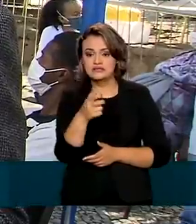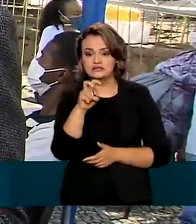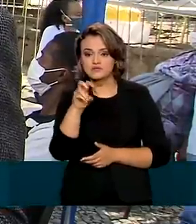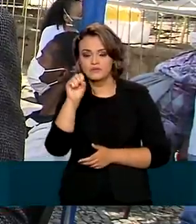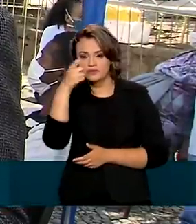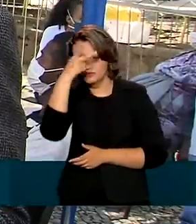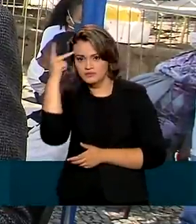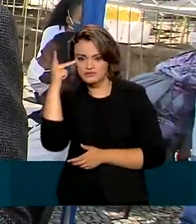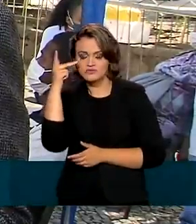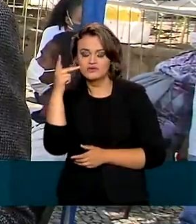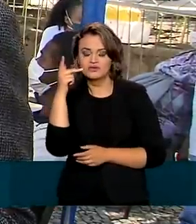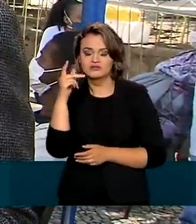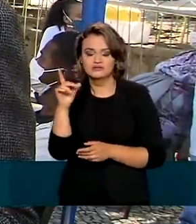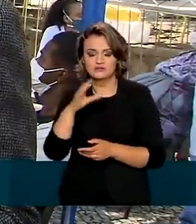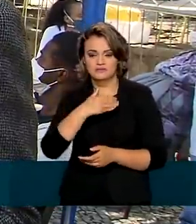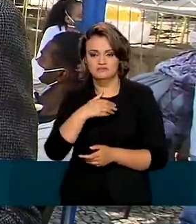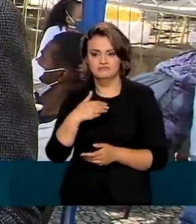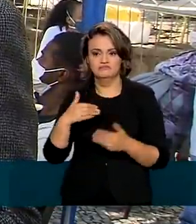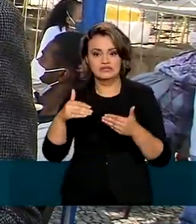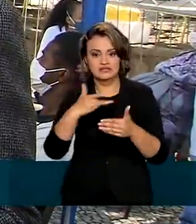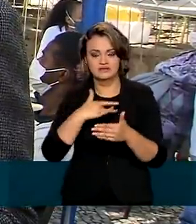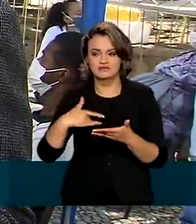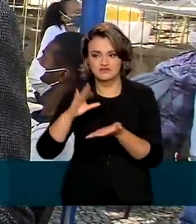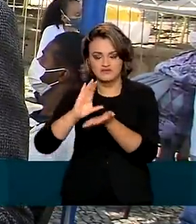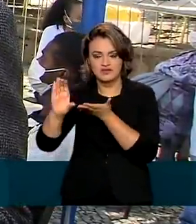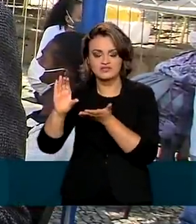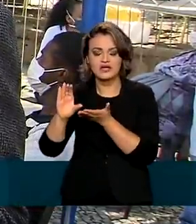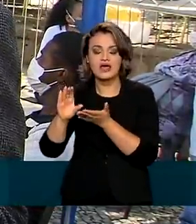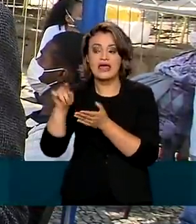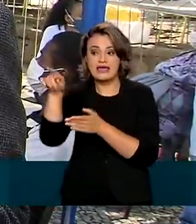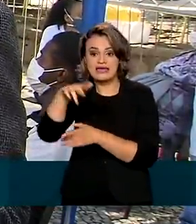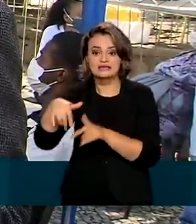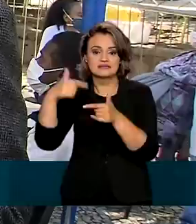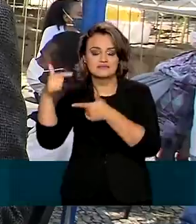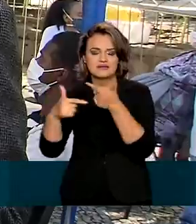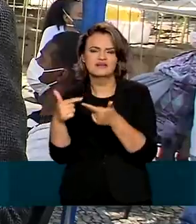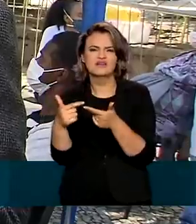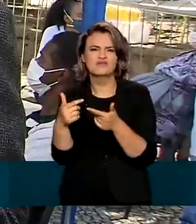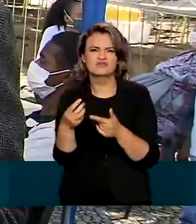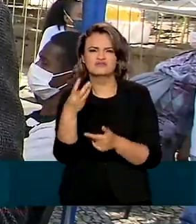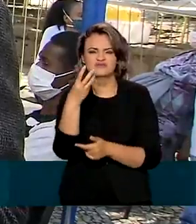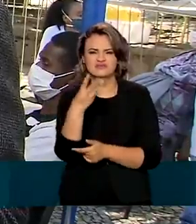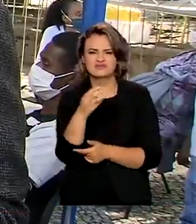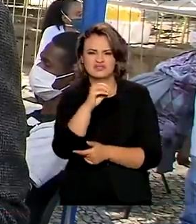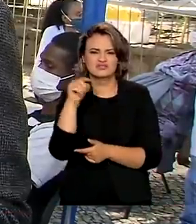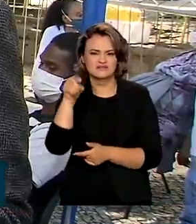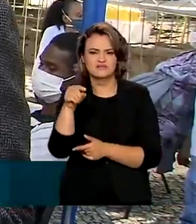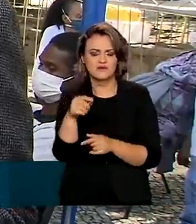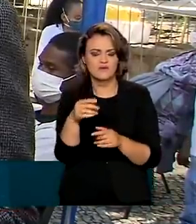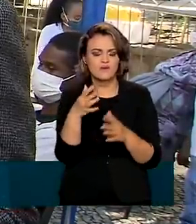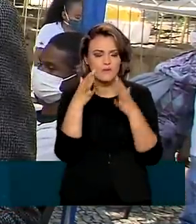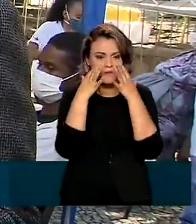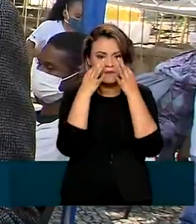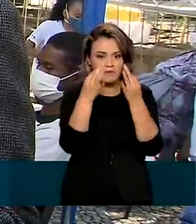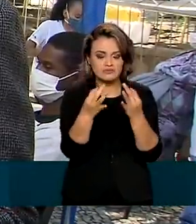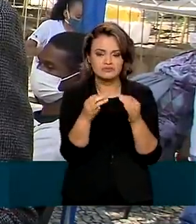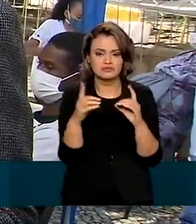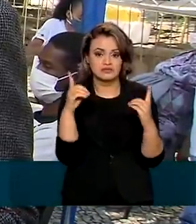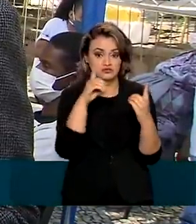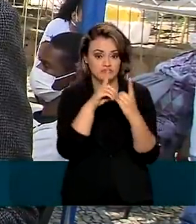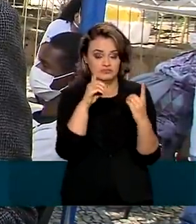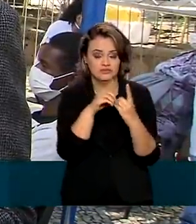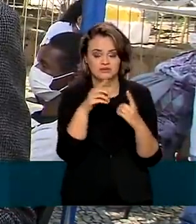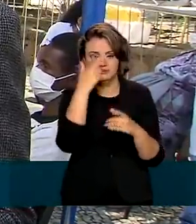que são financiadas pelo Ministério da Saúde, realizaram mais de 300 mil consultas nas ruas de todo o Brasil. Esse ano, já foram